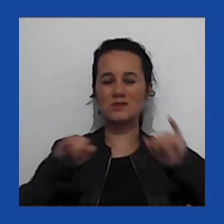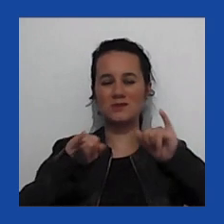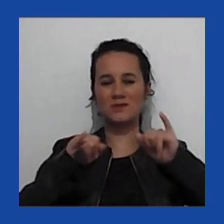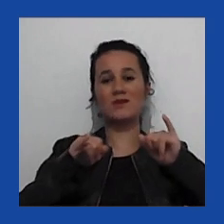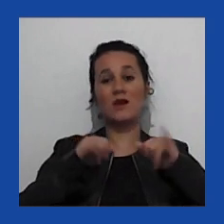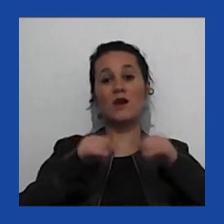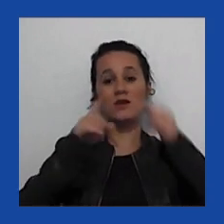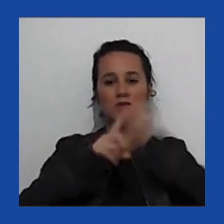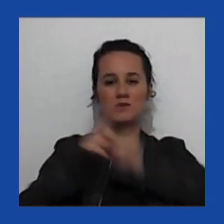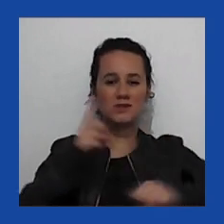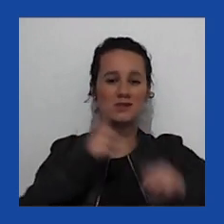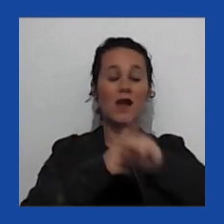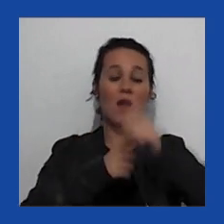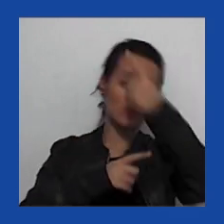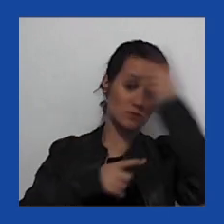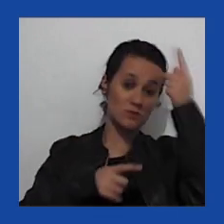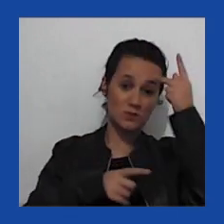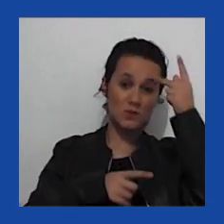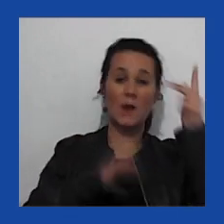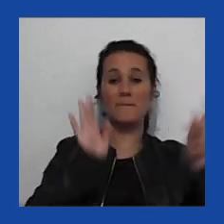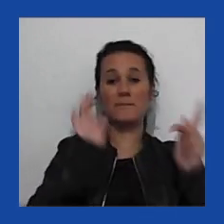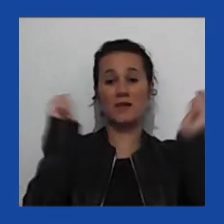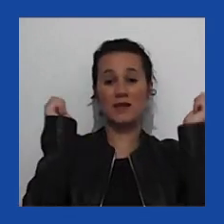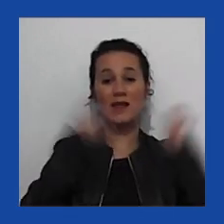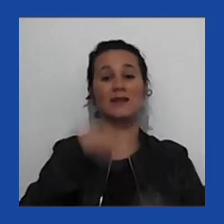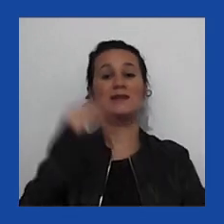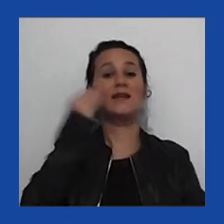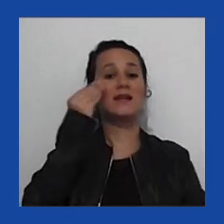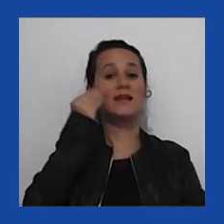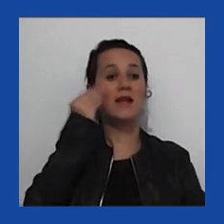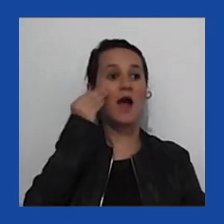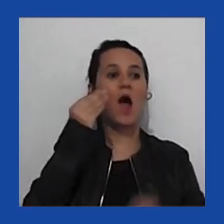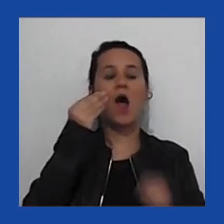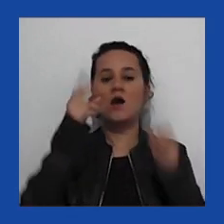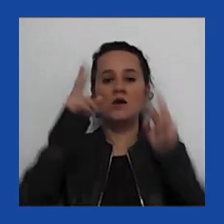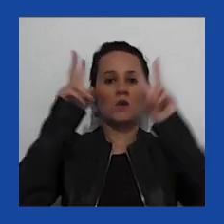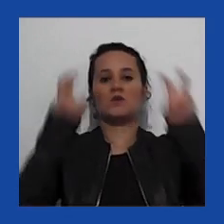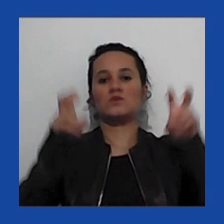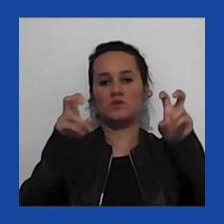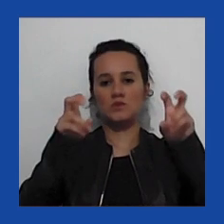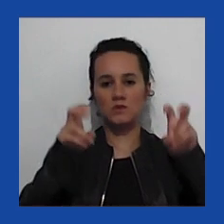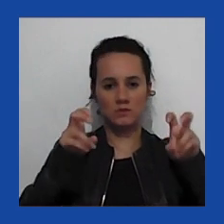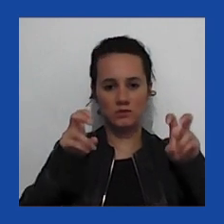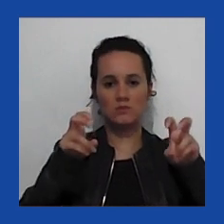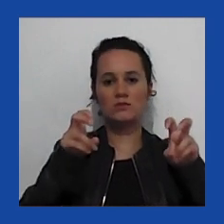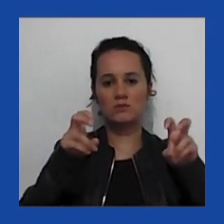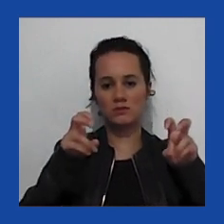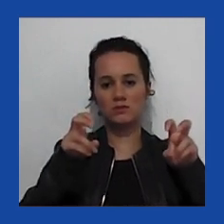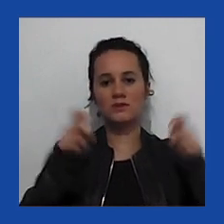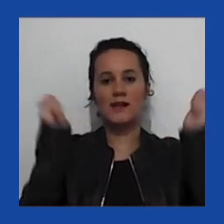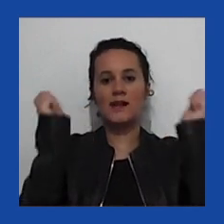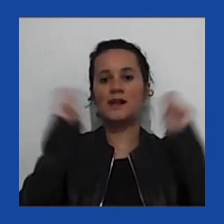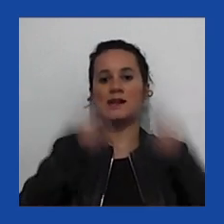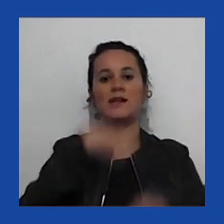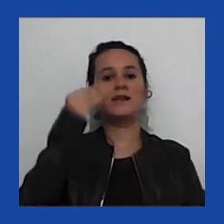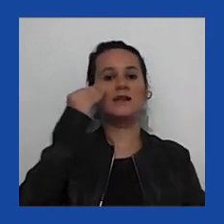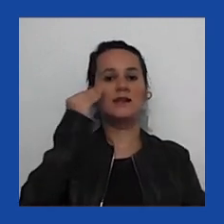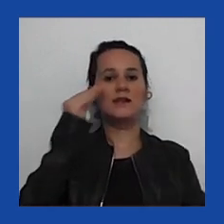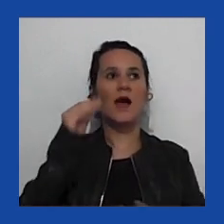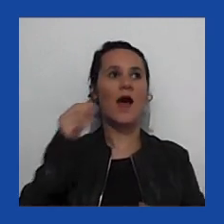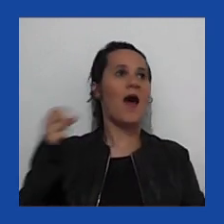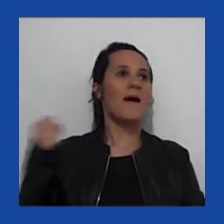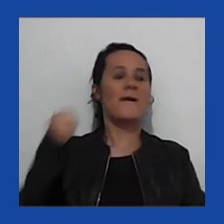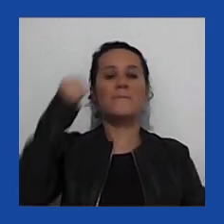questionável para promover uma causa, uma causa da posição do Brexit no referendum